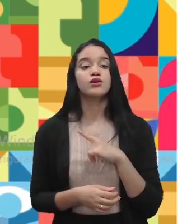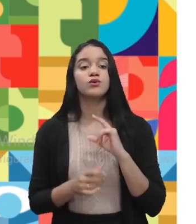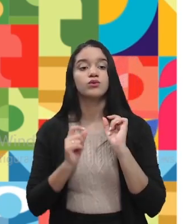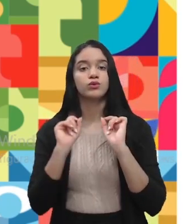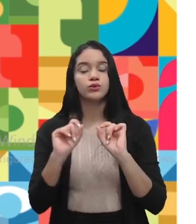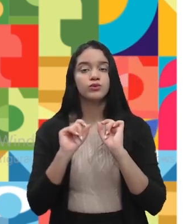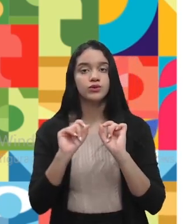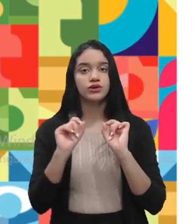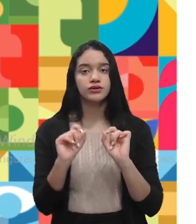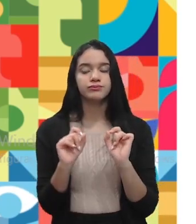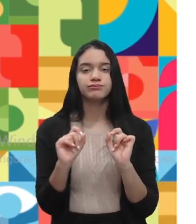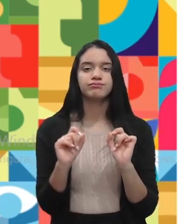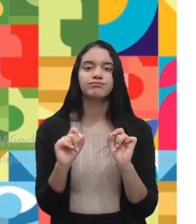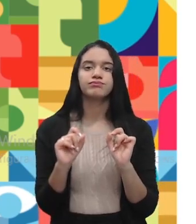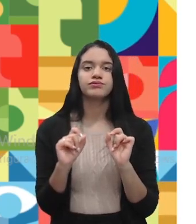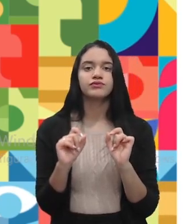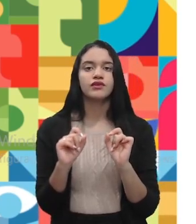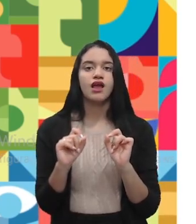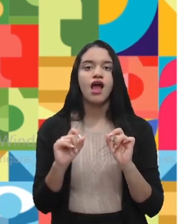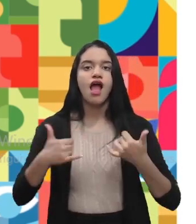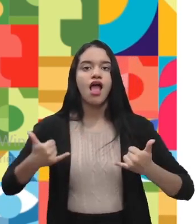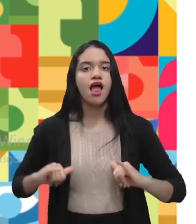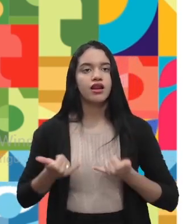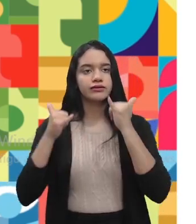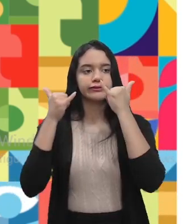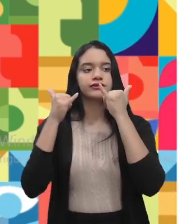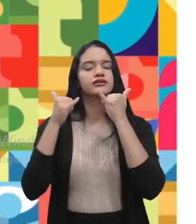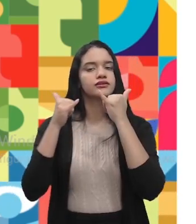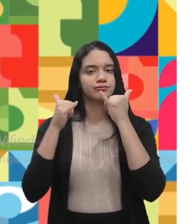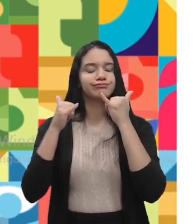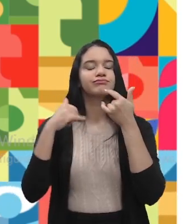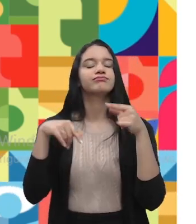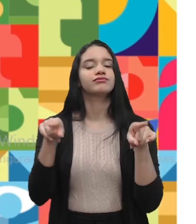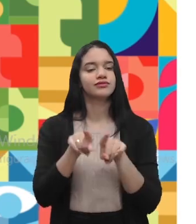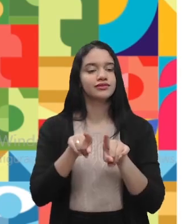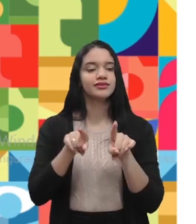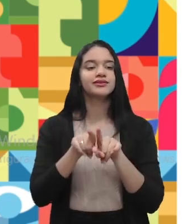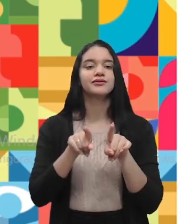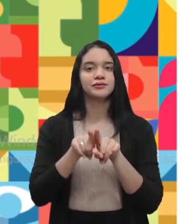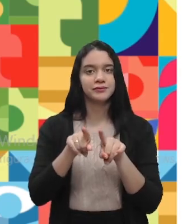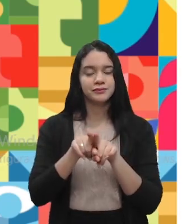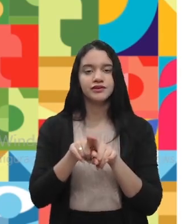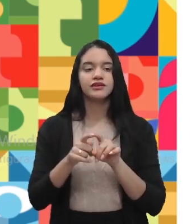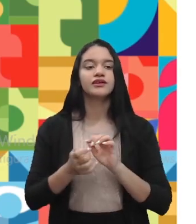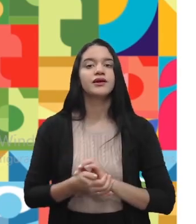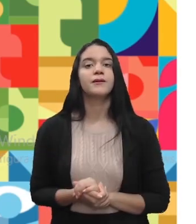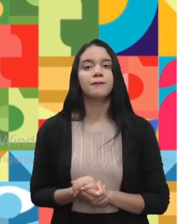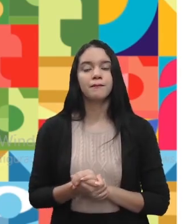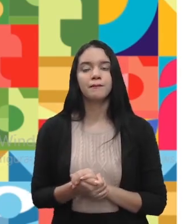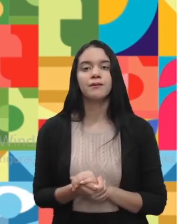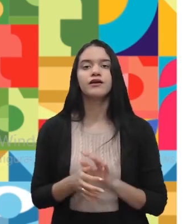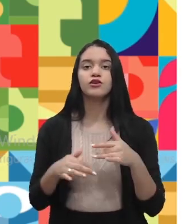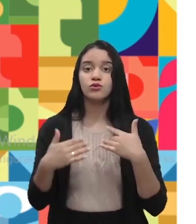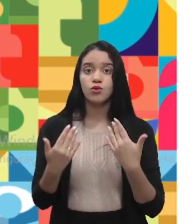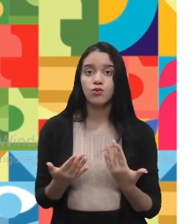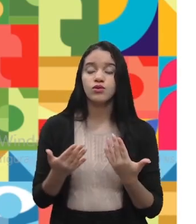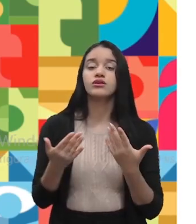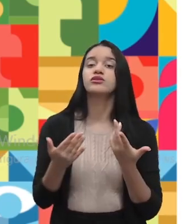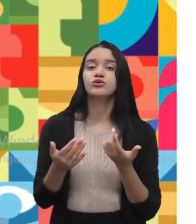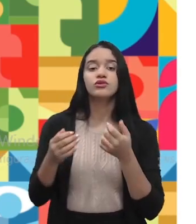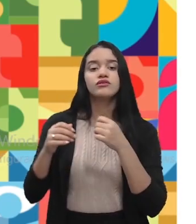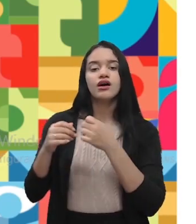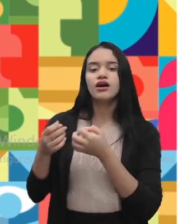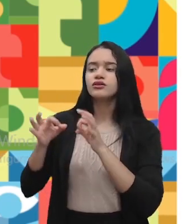com eletricidade. Isso daí também é muito crítico. Quando vai se fazer uma